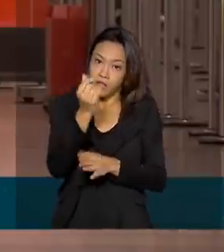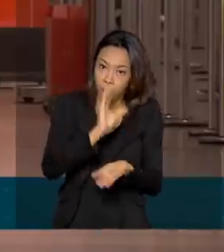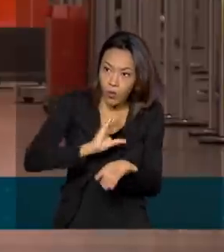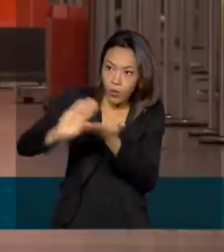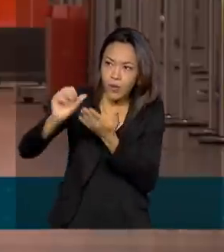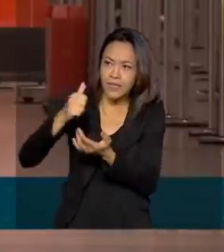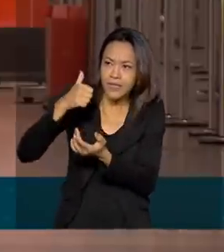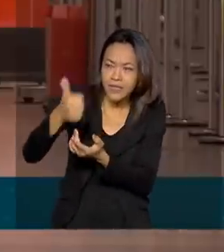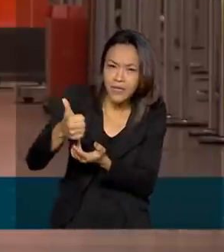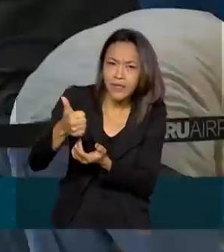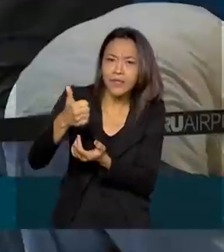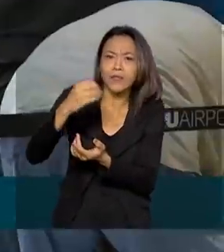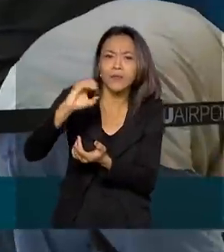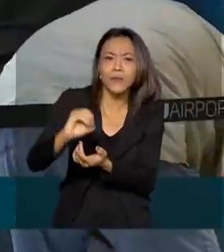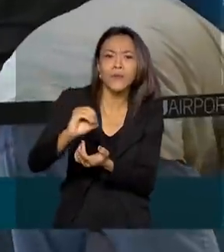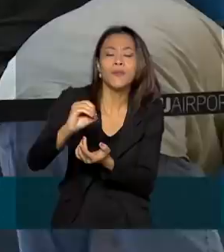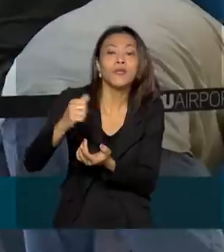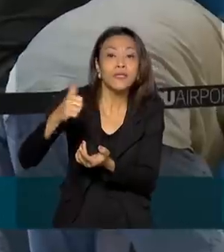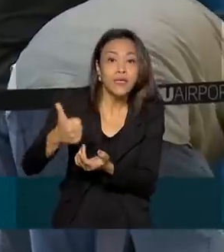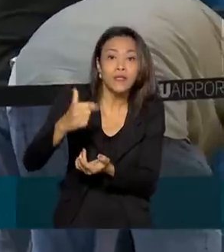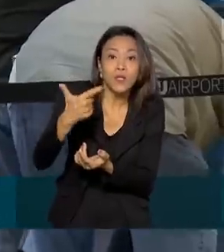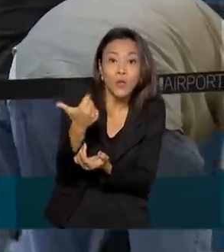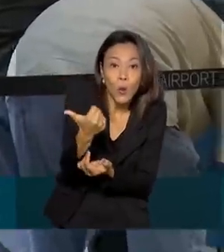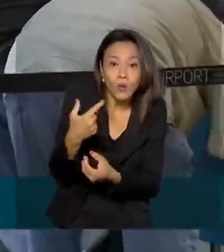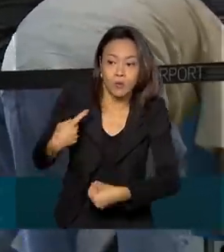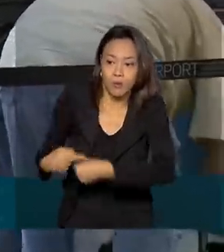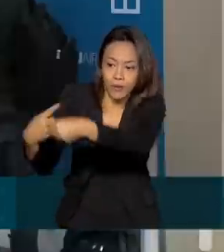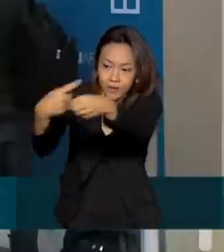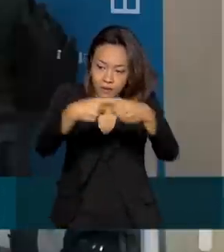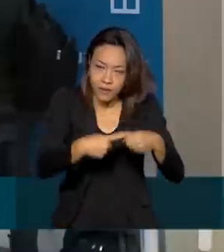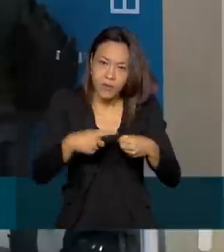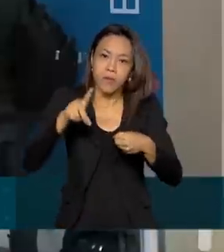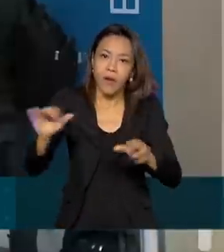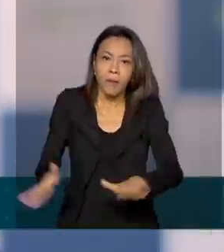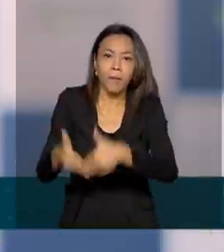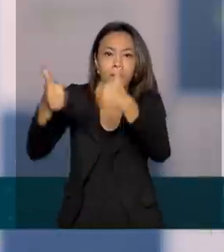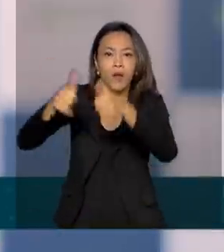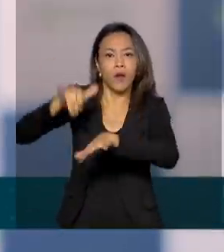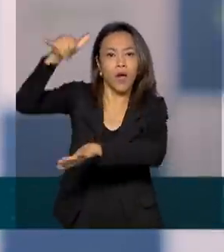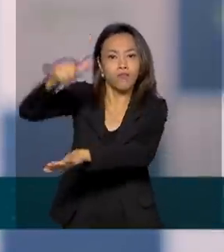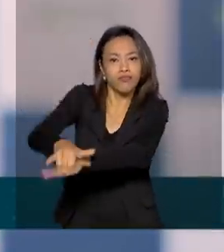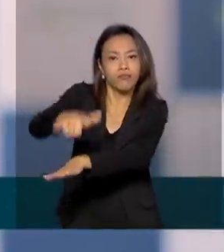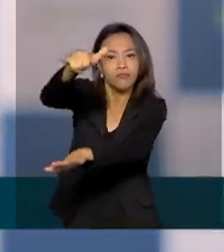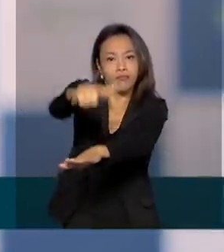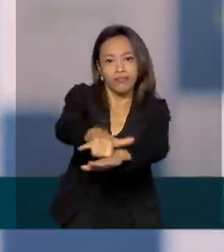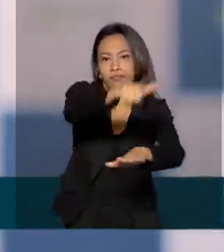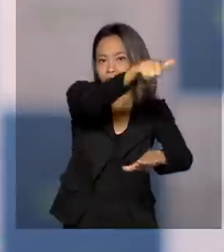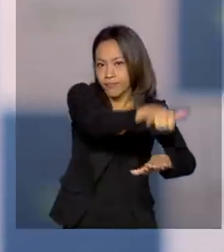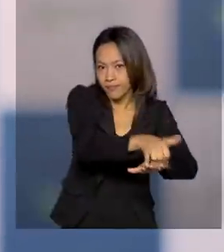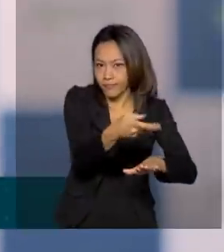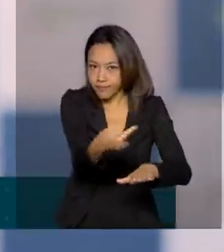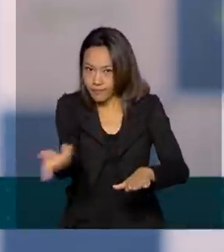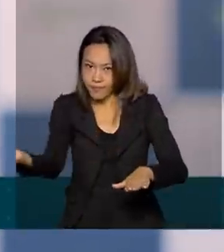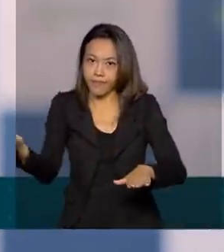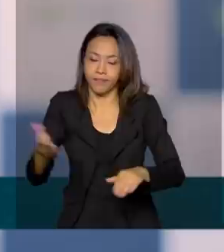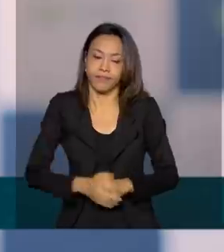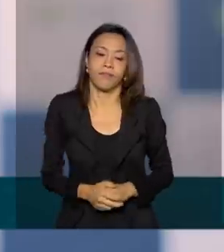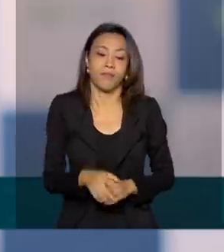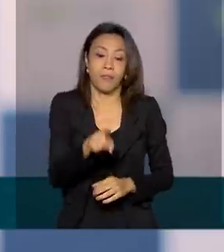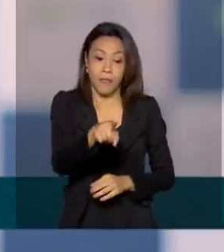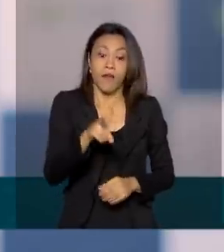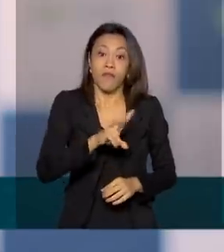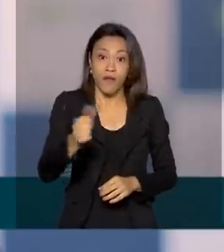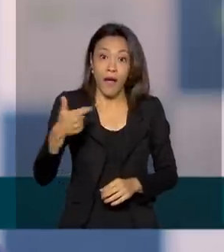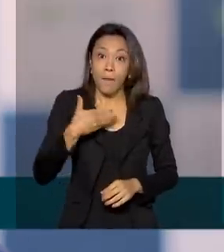112 municípios do interior para modernização de terminais. investimentos importantes garantindo o aumento da